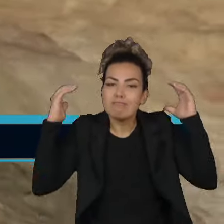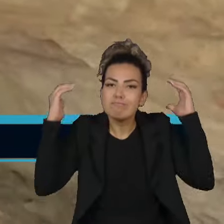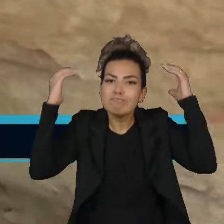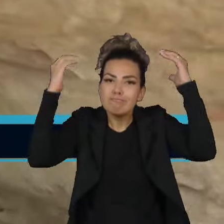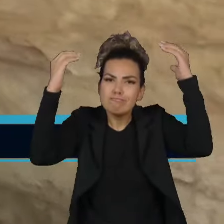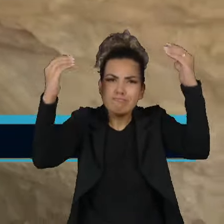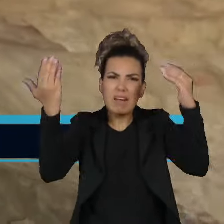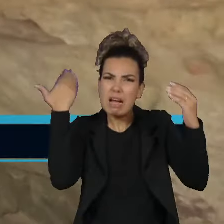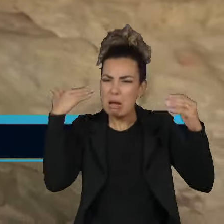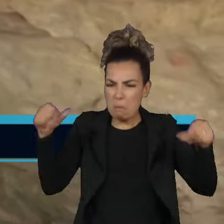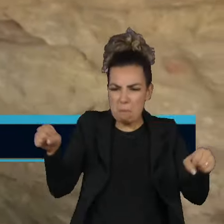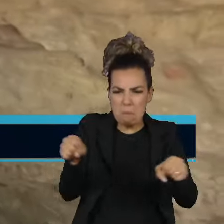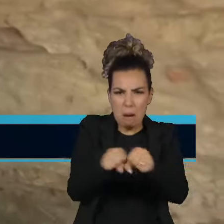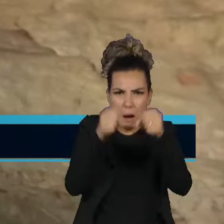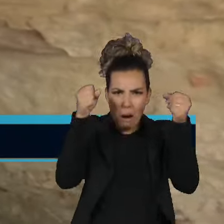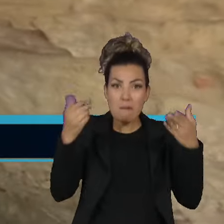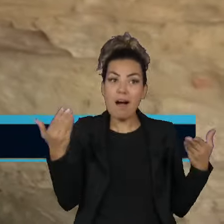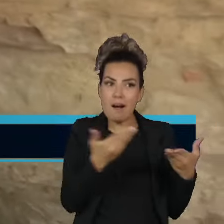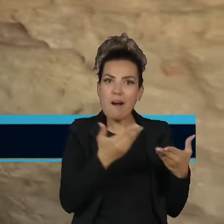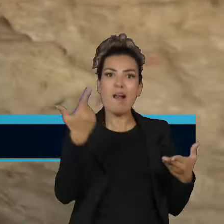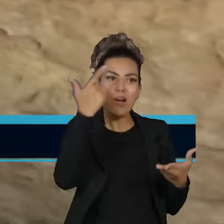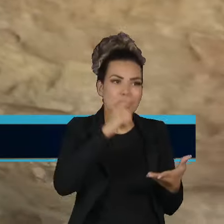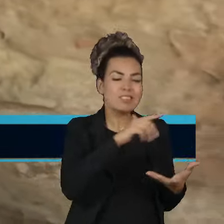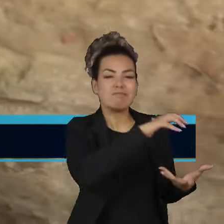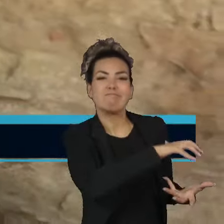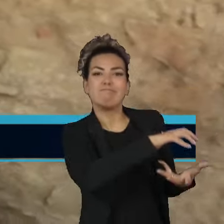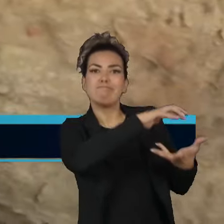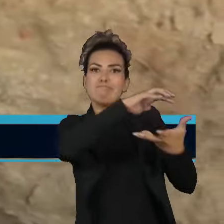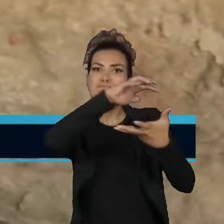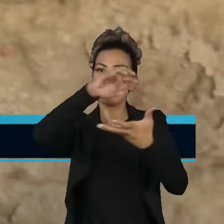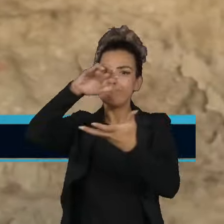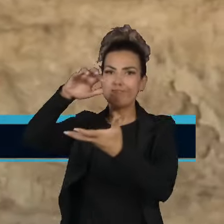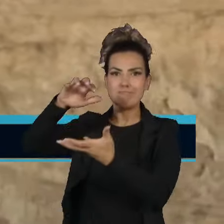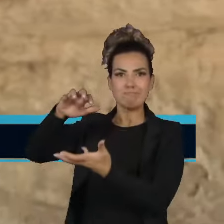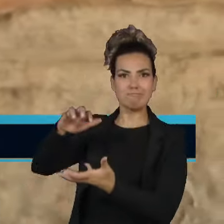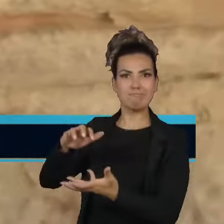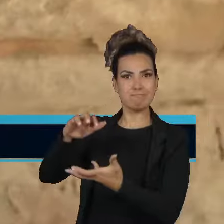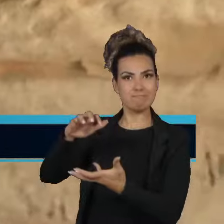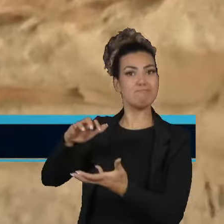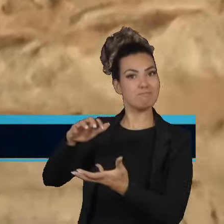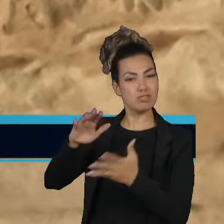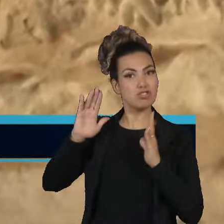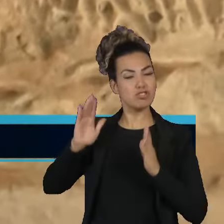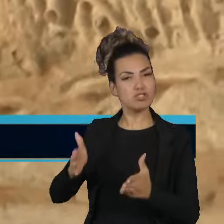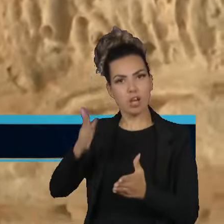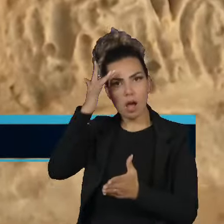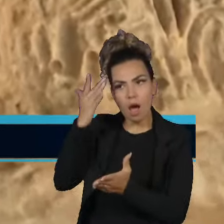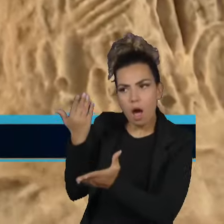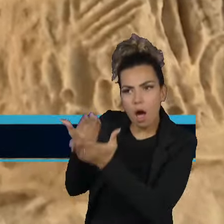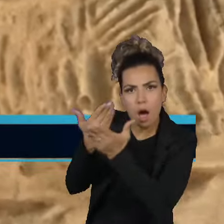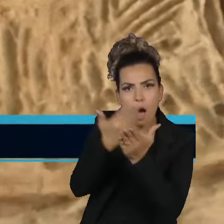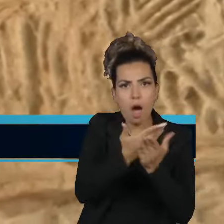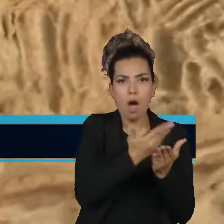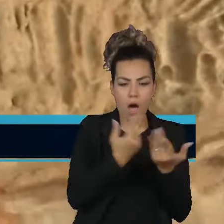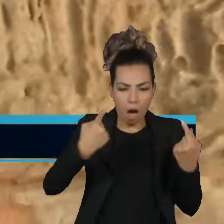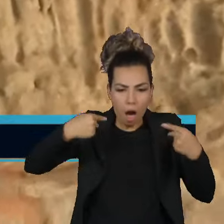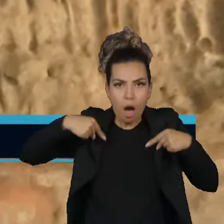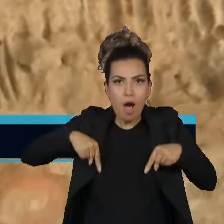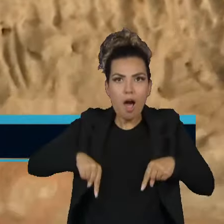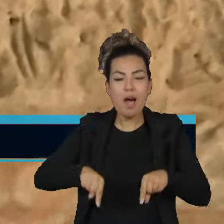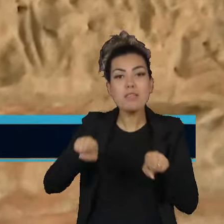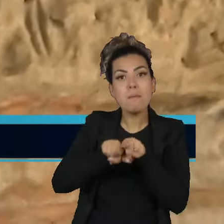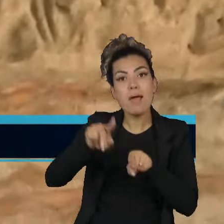recuperados. Saíram da rocha, das imagens cedidas por arqueólogos e das memórias dos